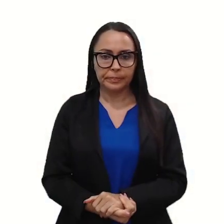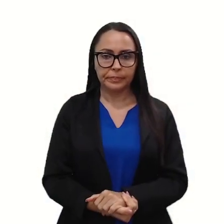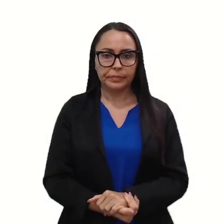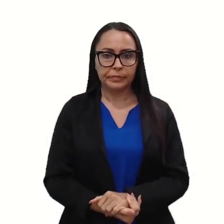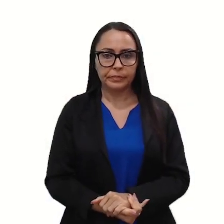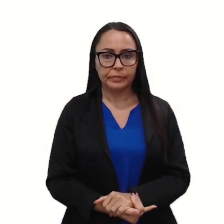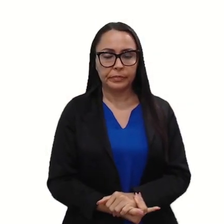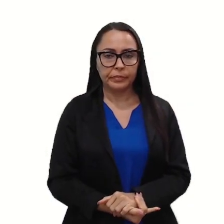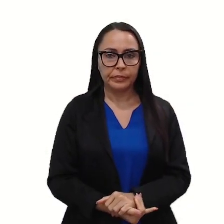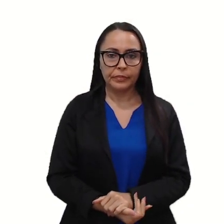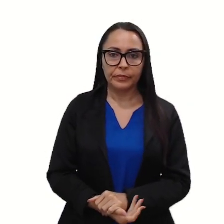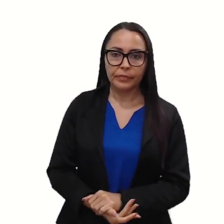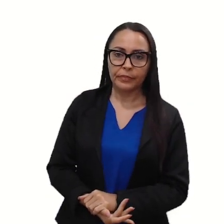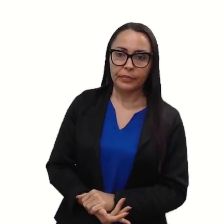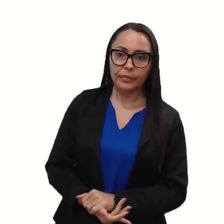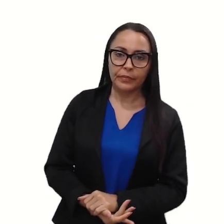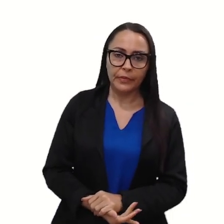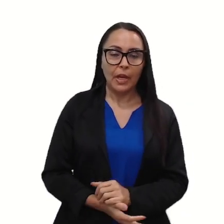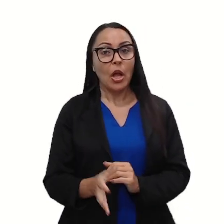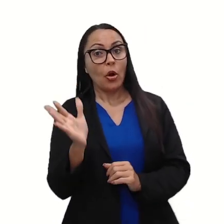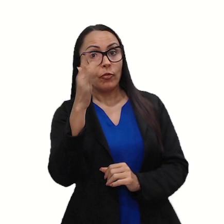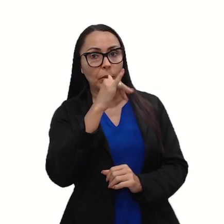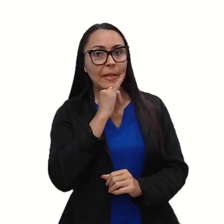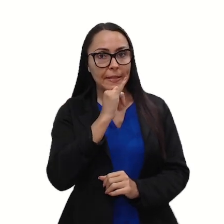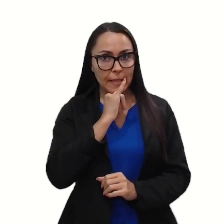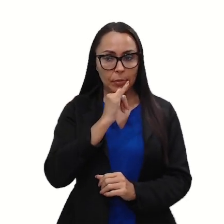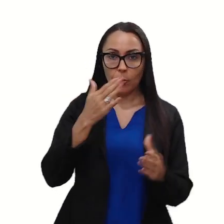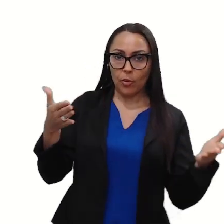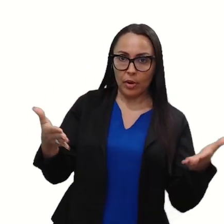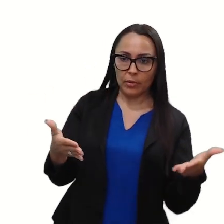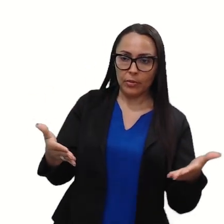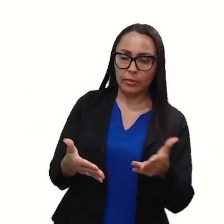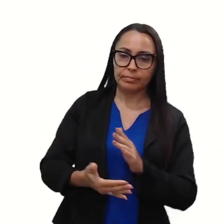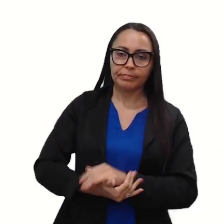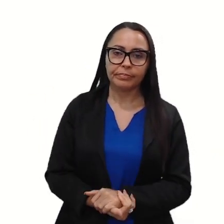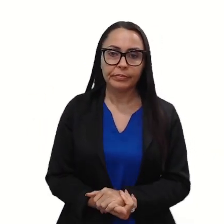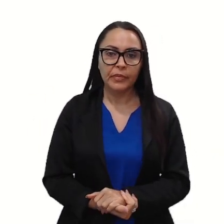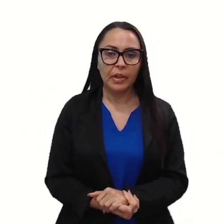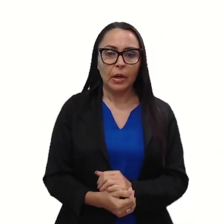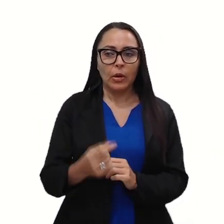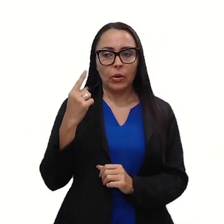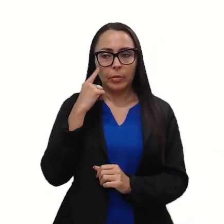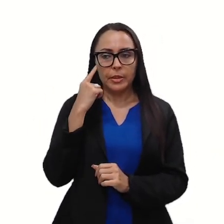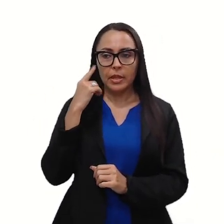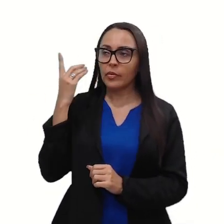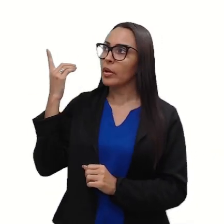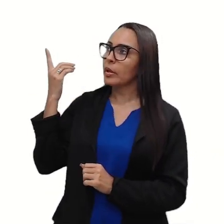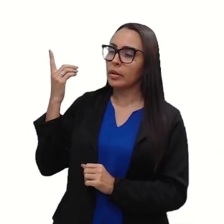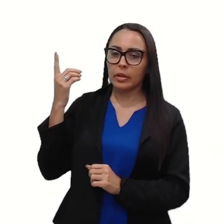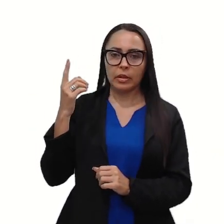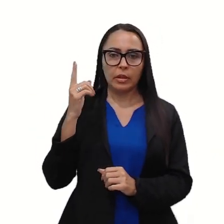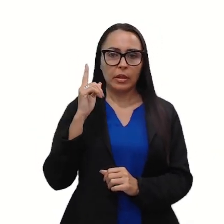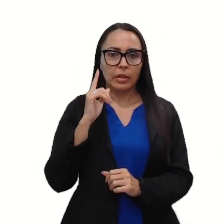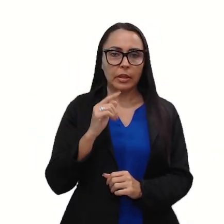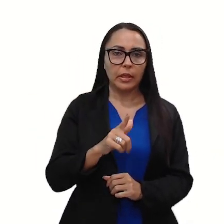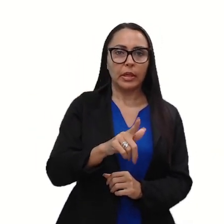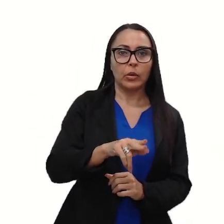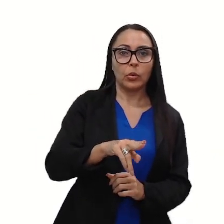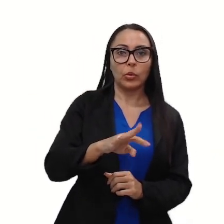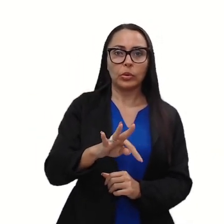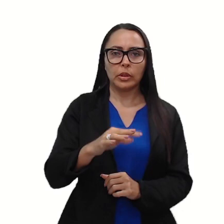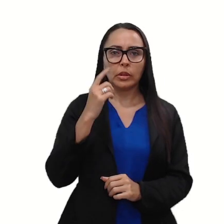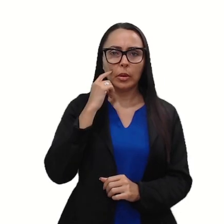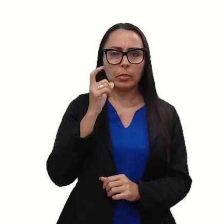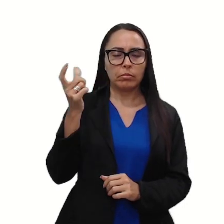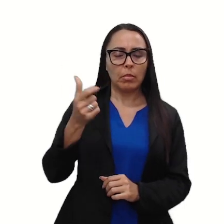Para não perder o hábito, vamos de exemplo, não é mesmo? Então, observa aí a tela. A gente tem a matriz GULT, a primeira